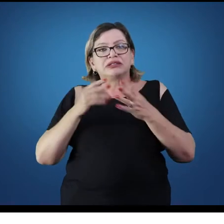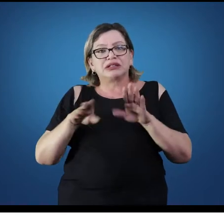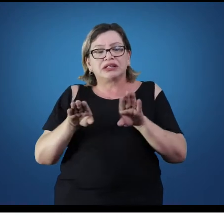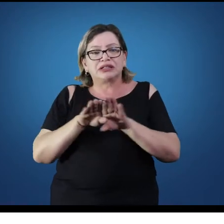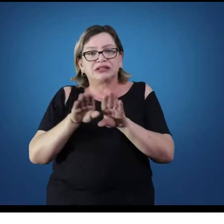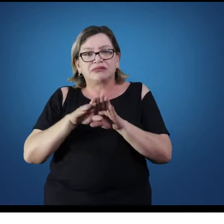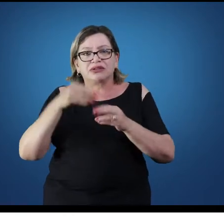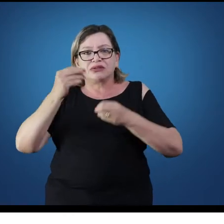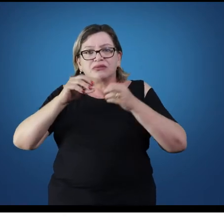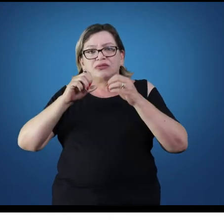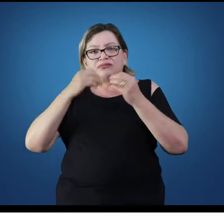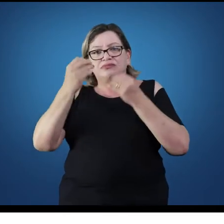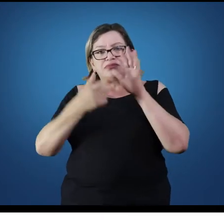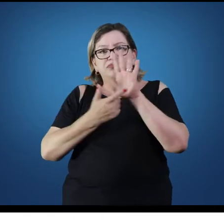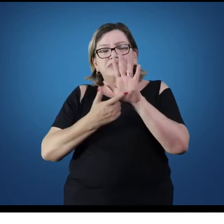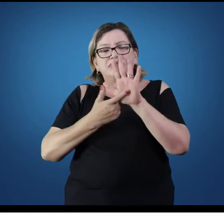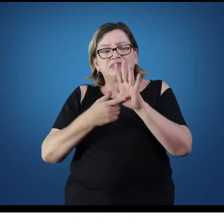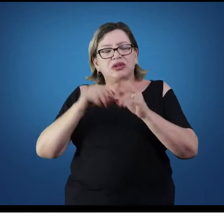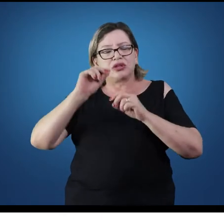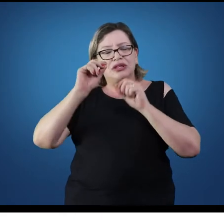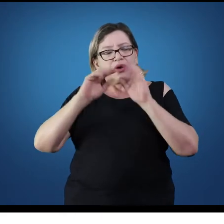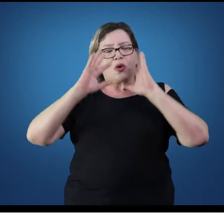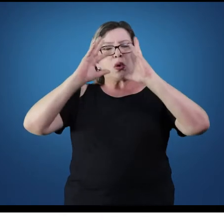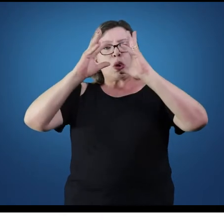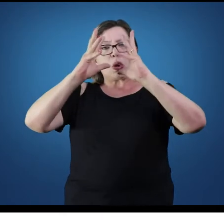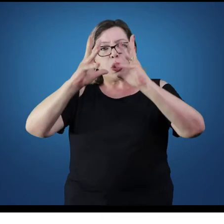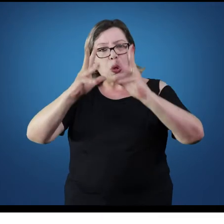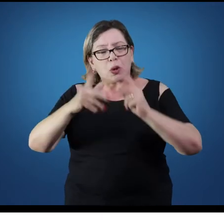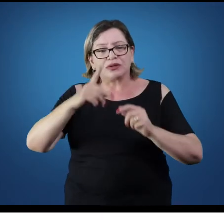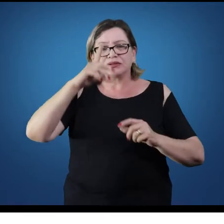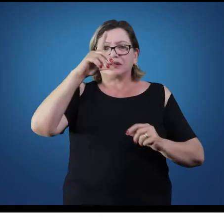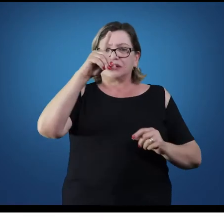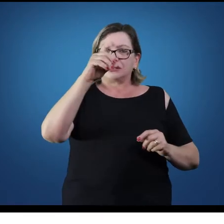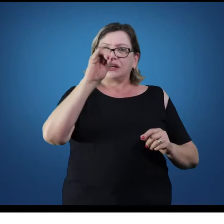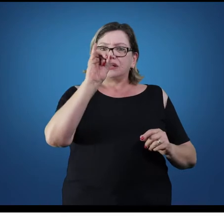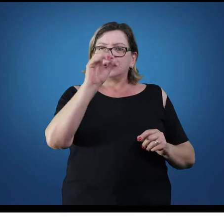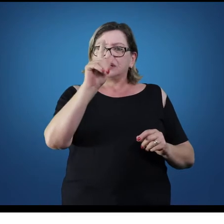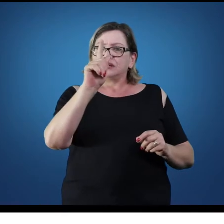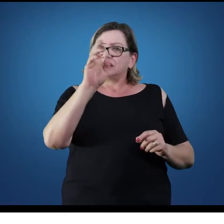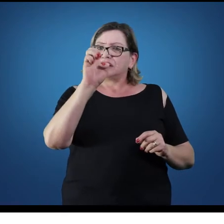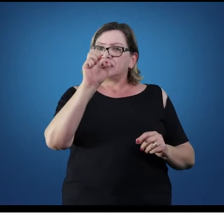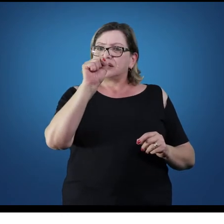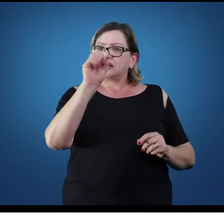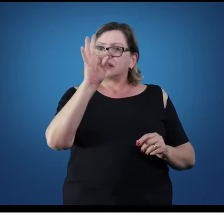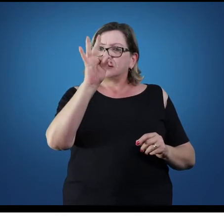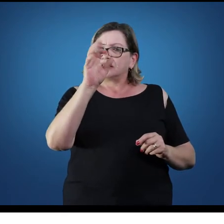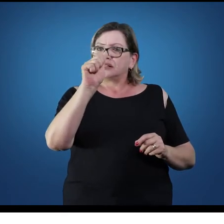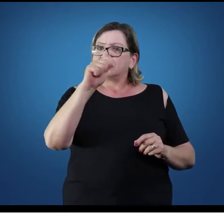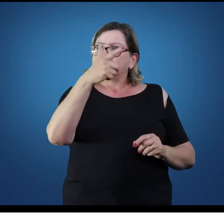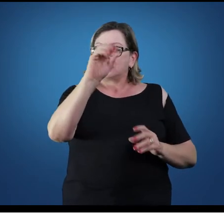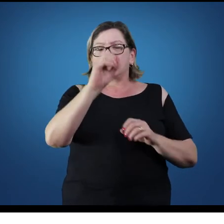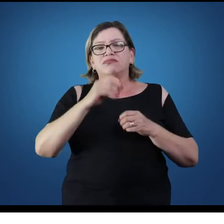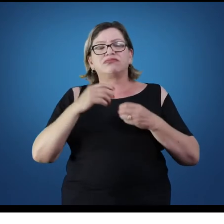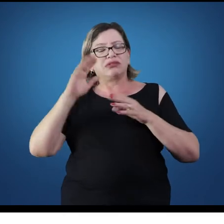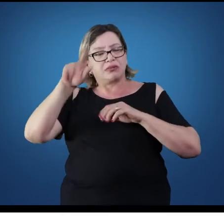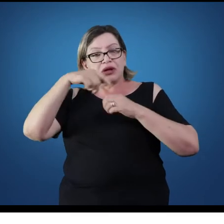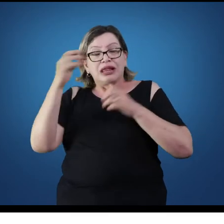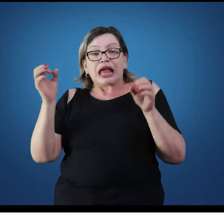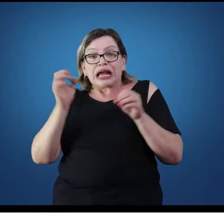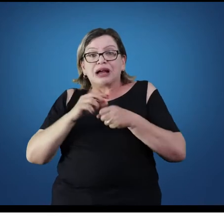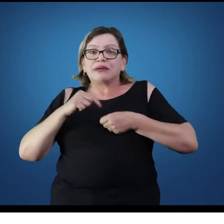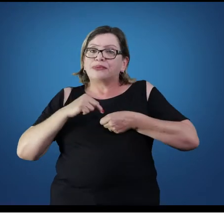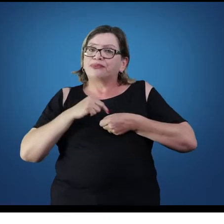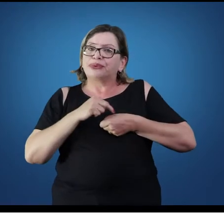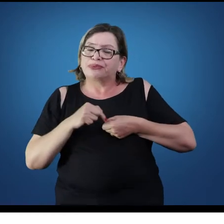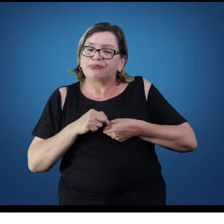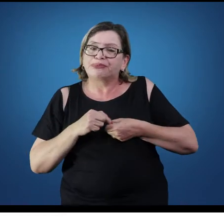pelo intestino grosso e terminando com o ânus. Então o aspecto digestório também é muito importante